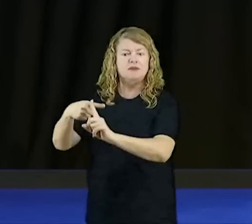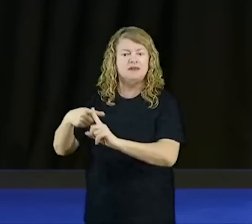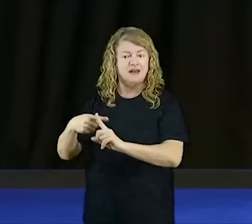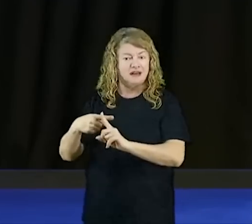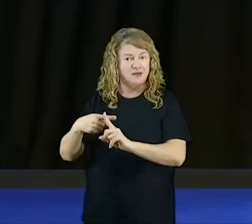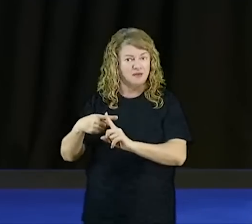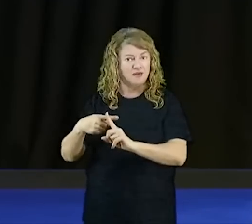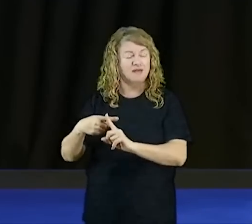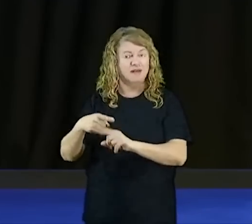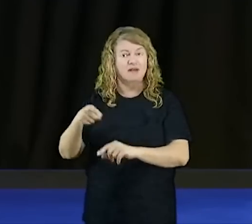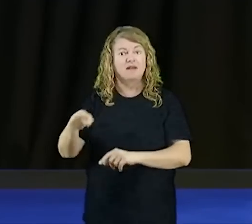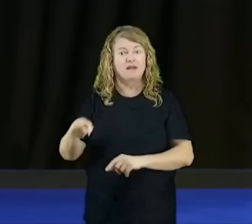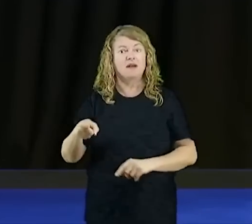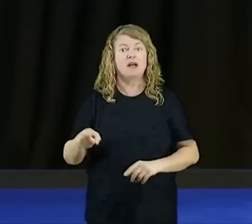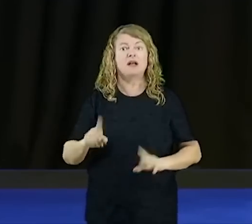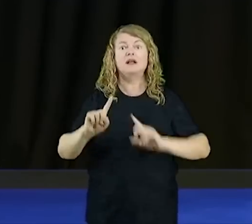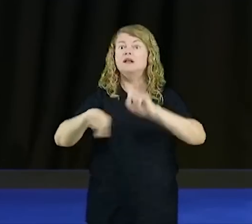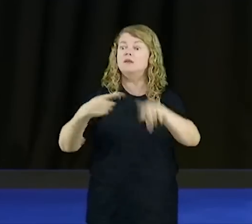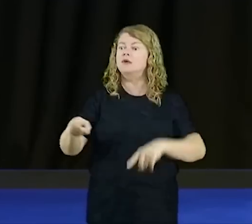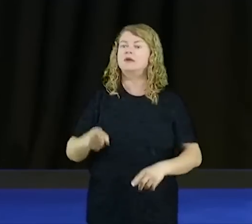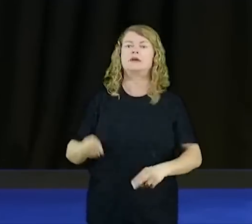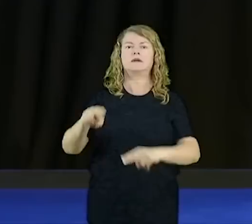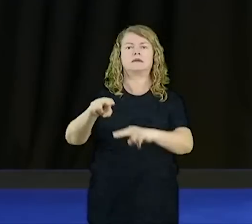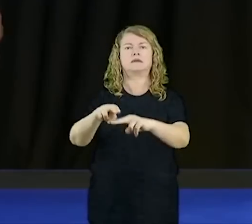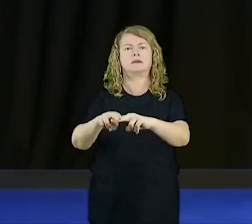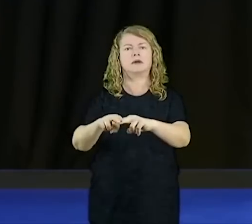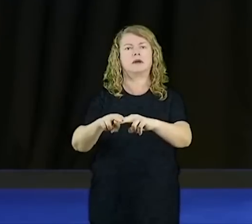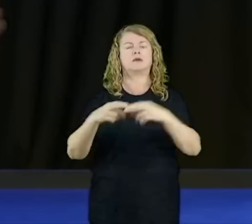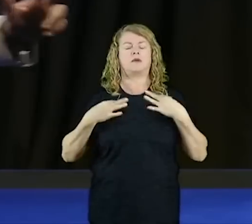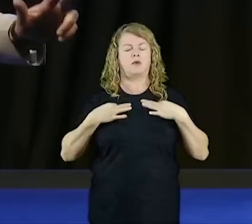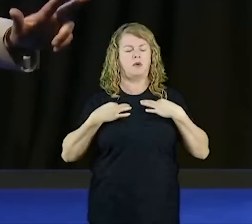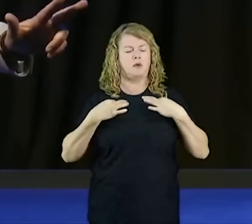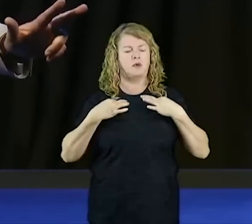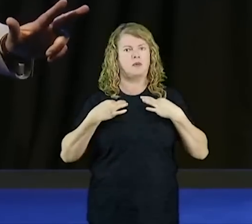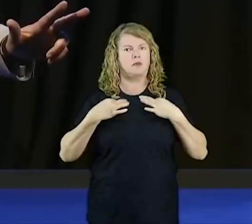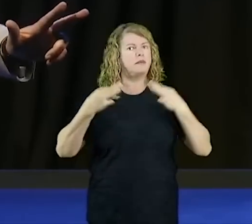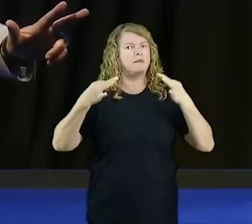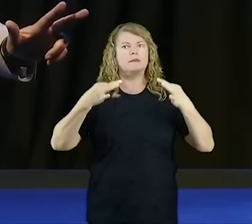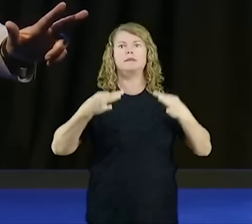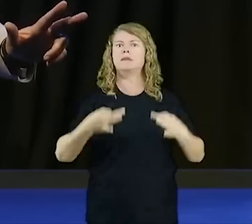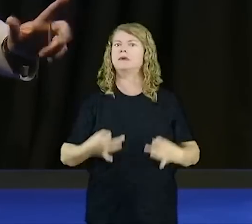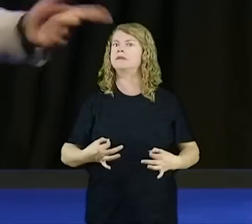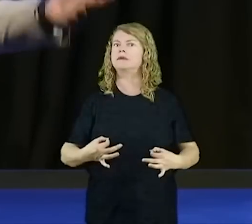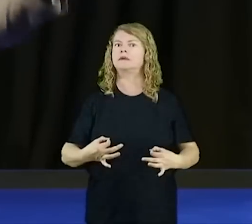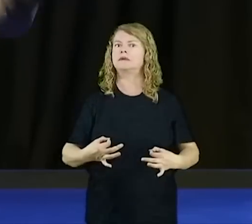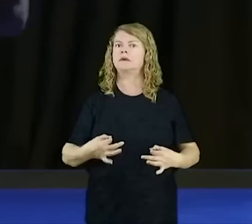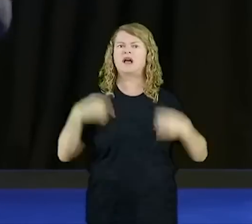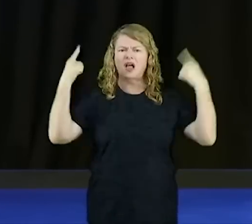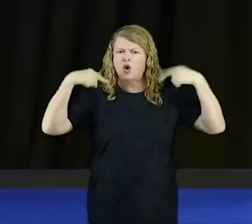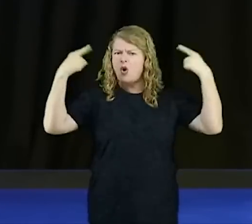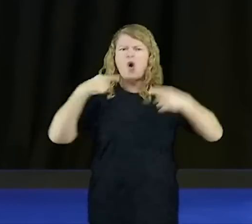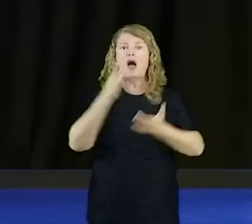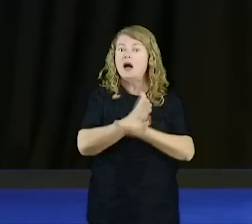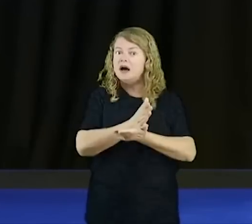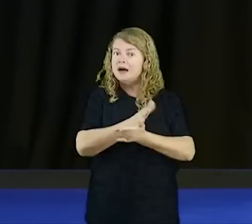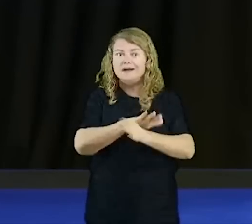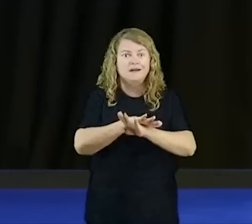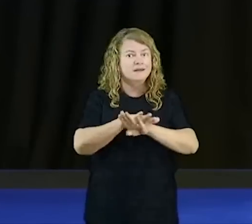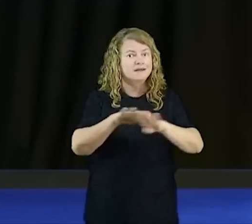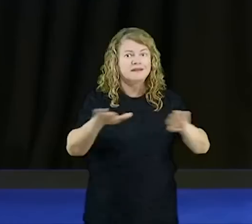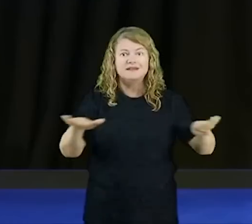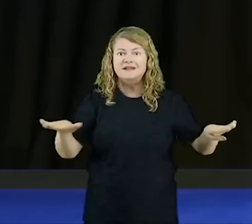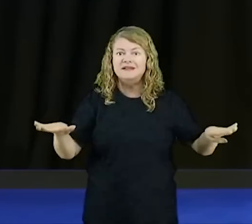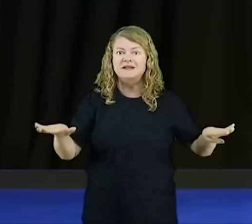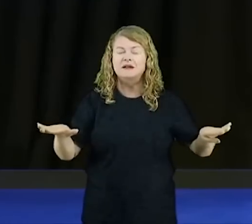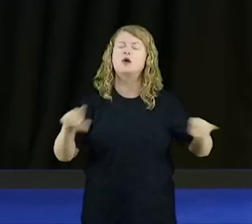vestido, e em perfeito juízo. Aquela loucura, tinha acabado. O que que então as pessoas fazem?